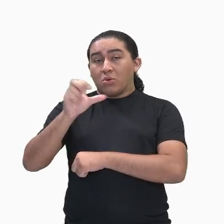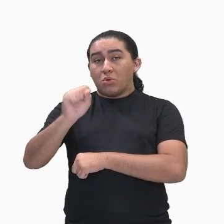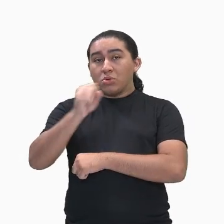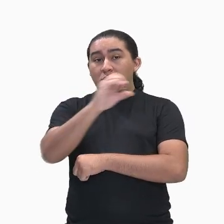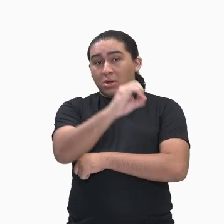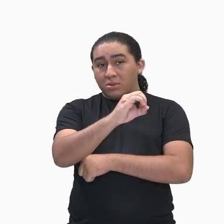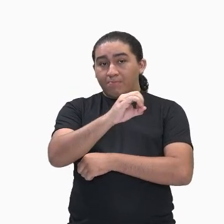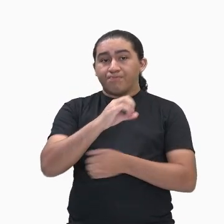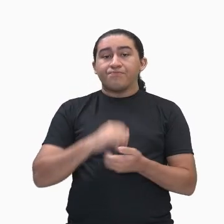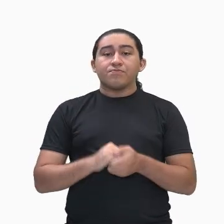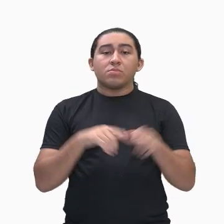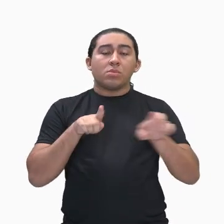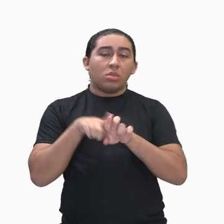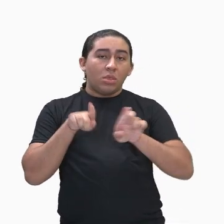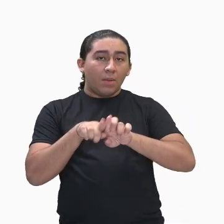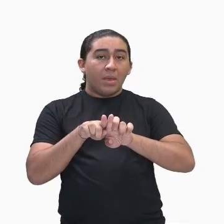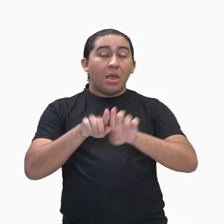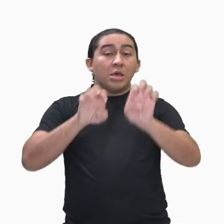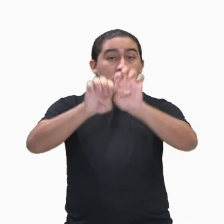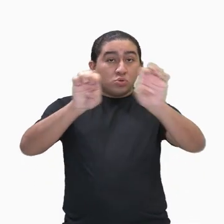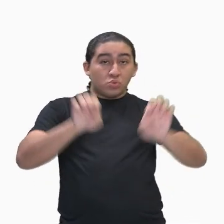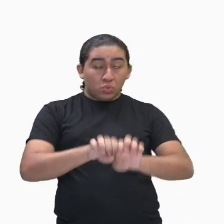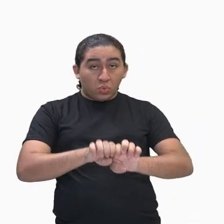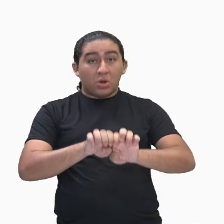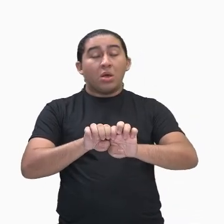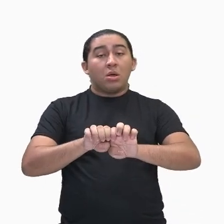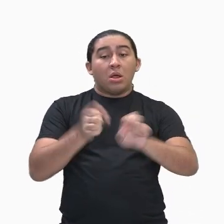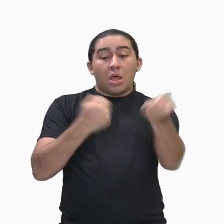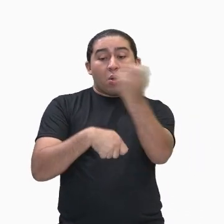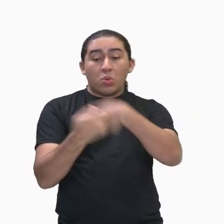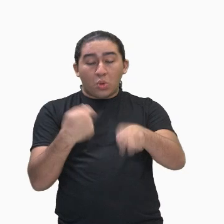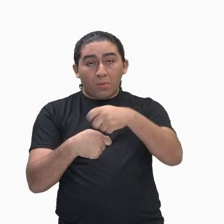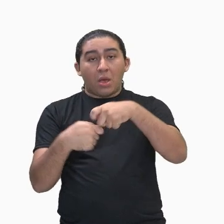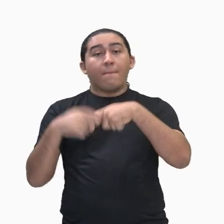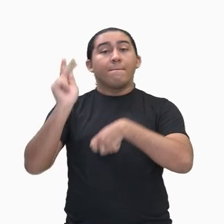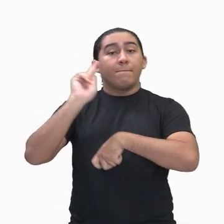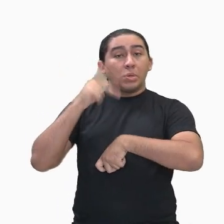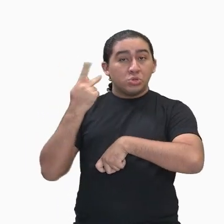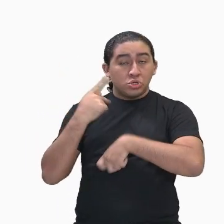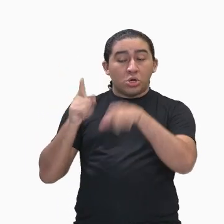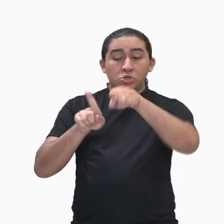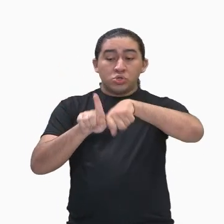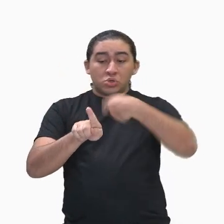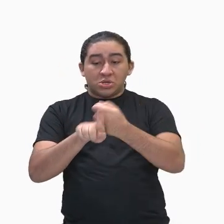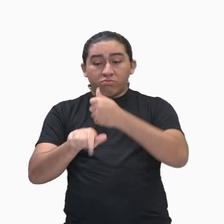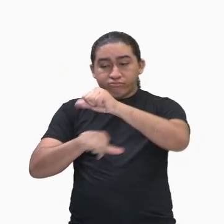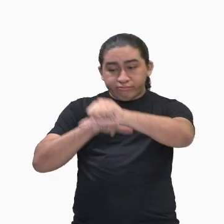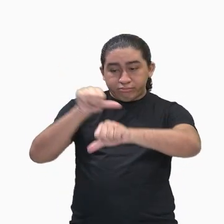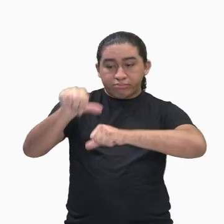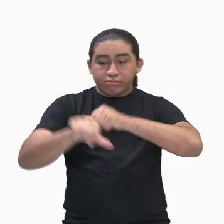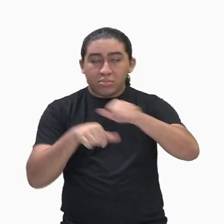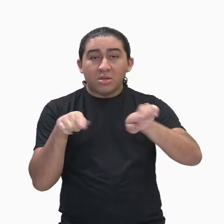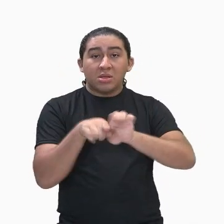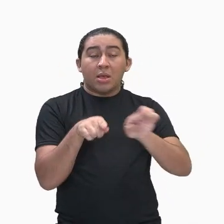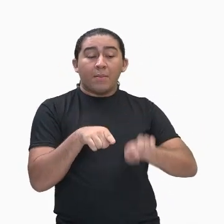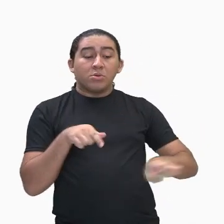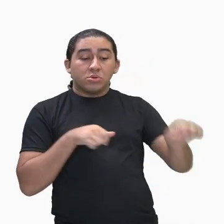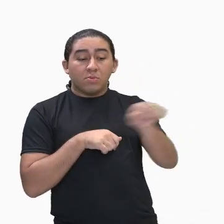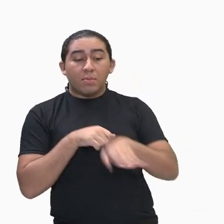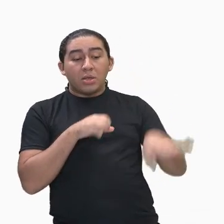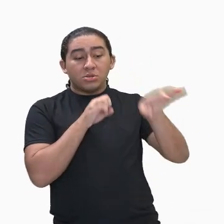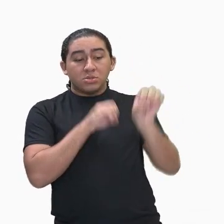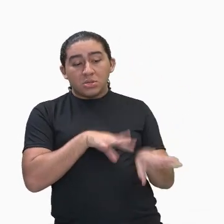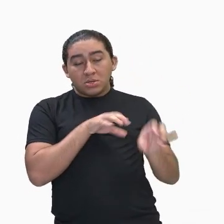reestruturação econômica, política e social, as reformas do campo da educação foram essenciais para